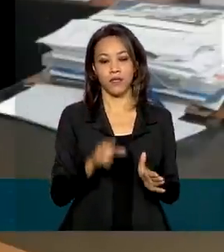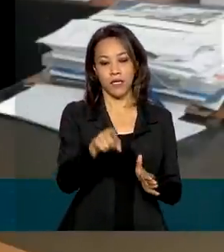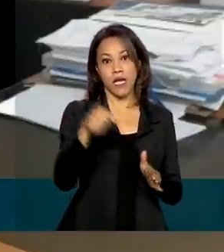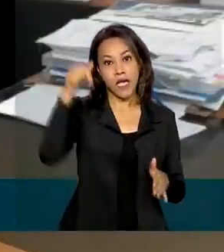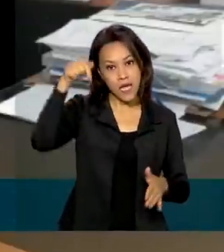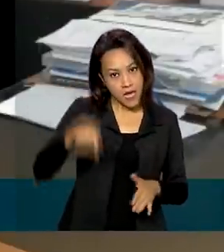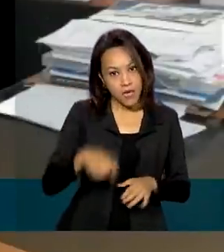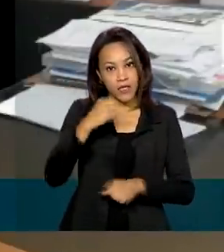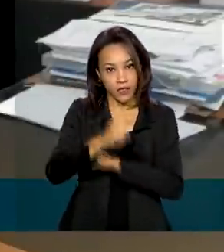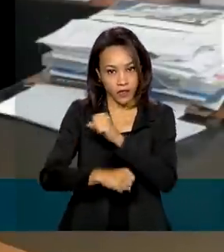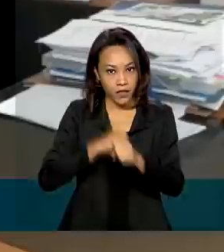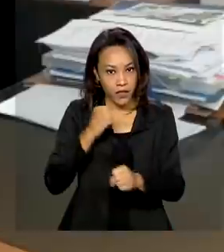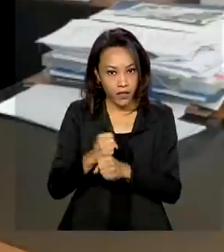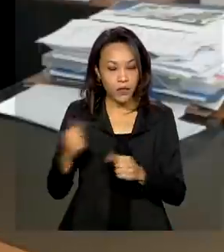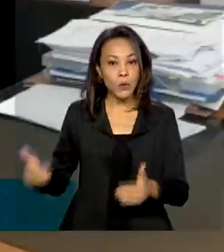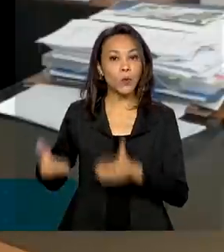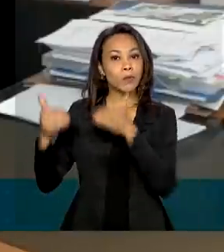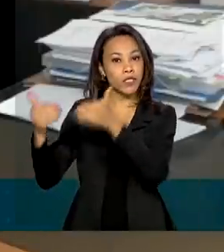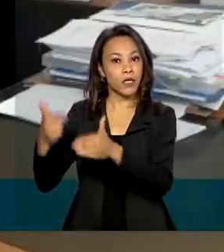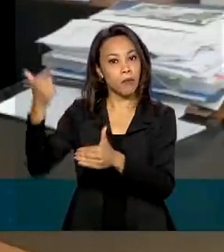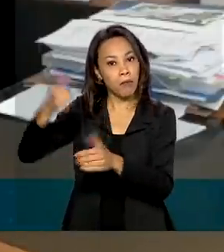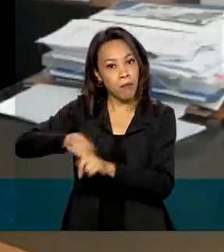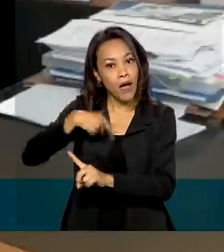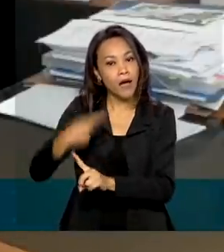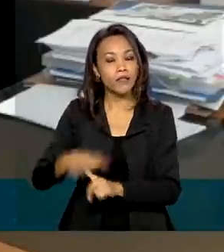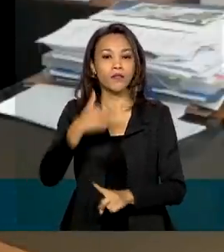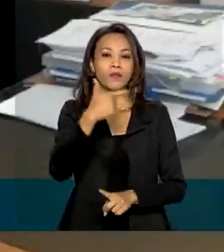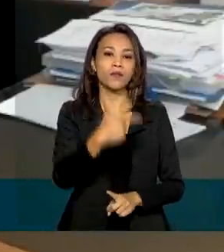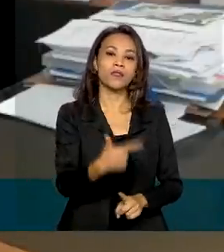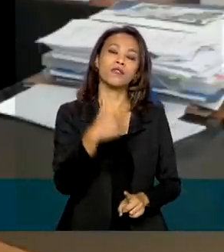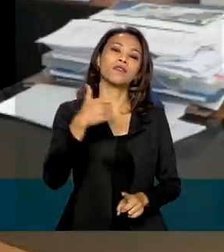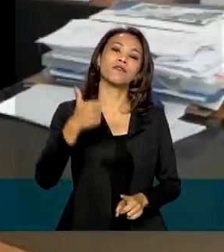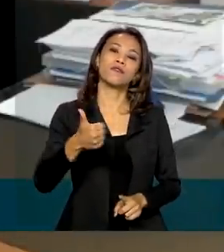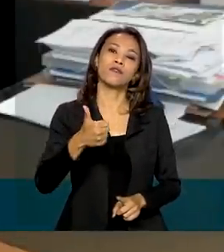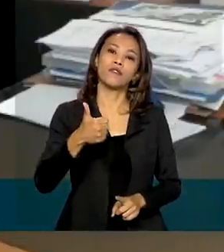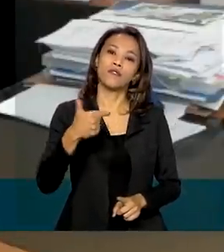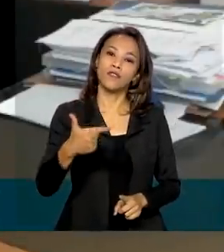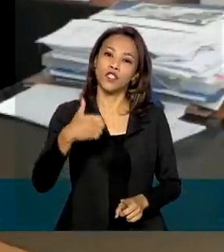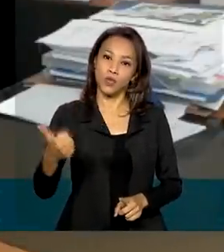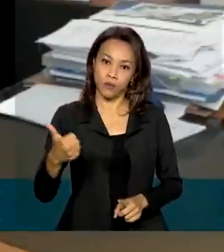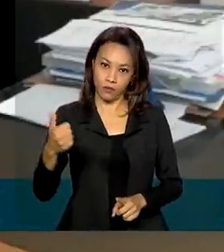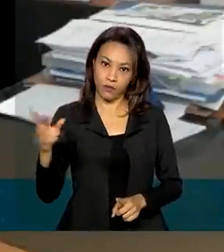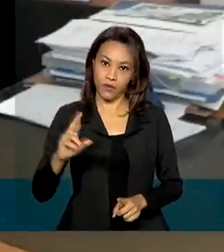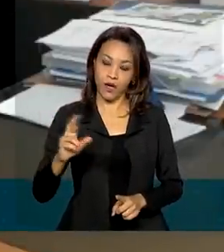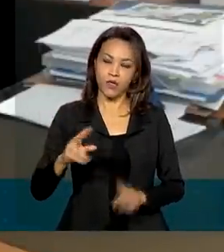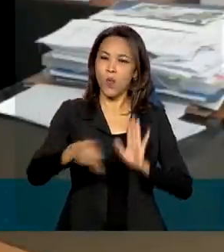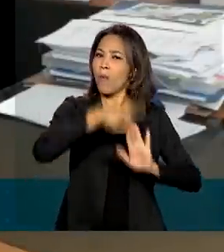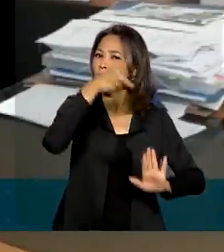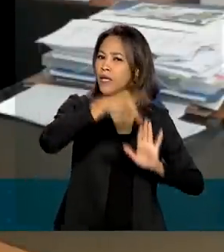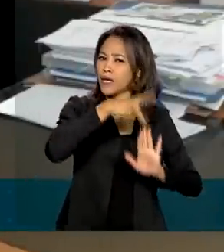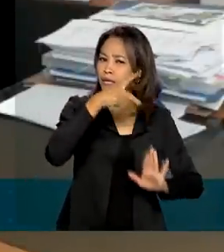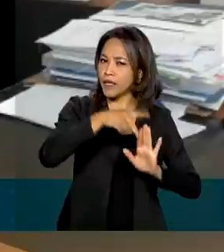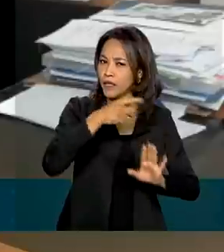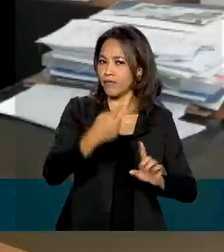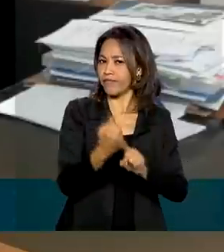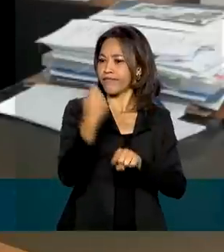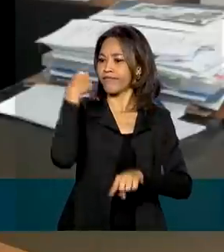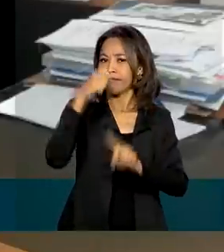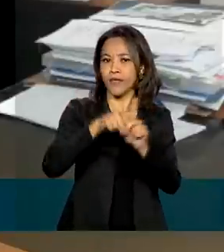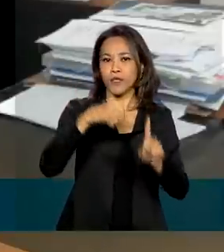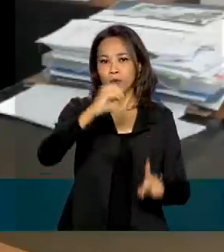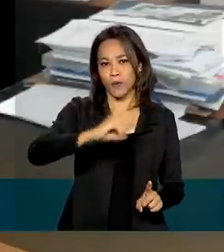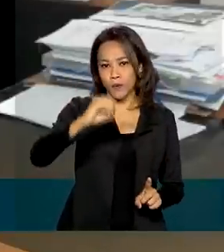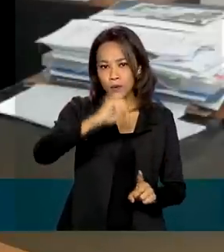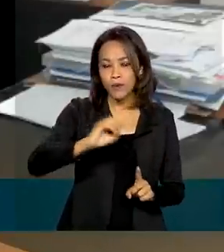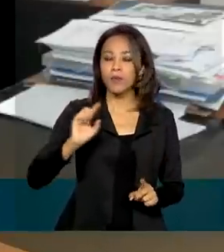este ano, o Ministério destinou mais de 221 milhões de reais através de uma portaria, em outubro de 2020, que institui caráter